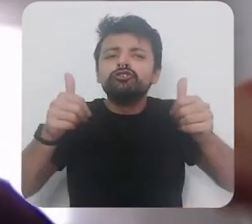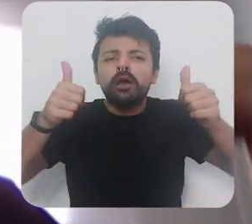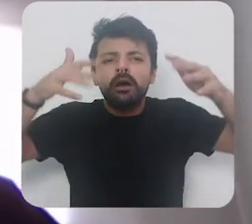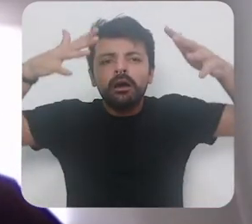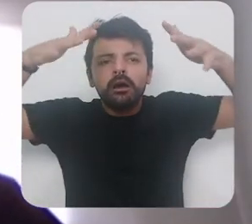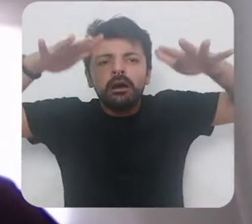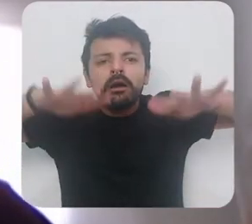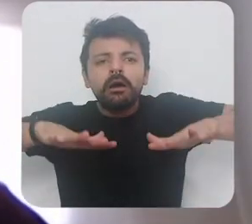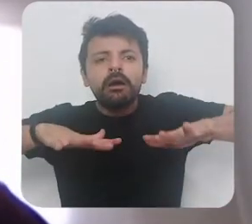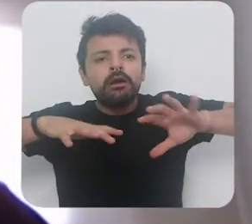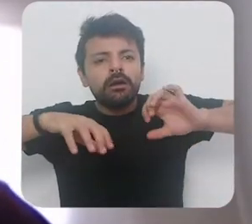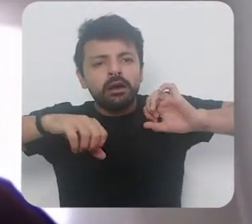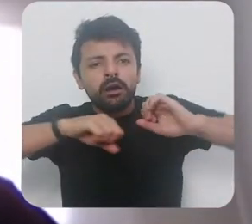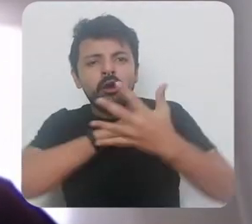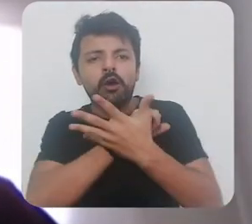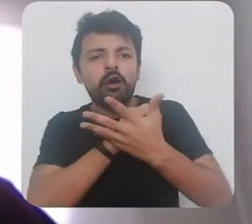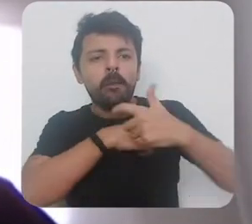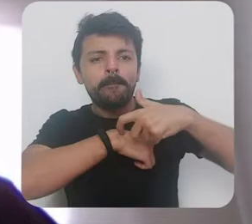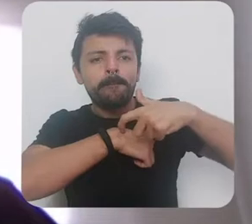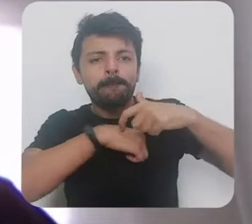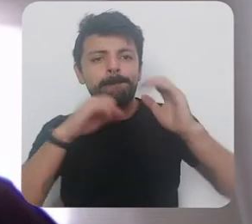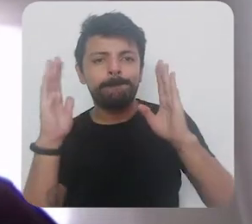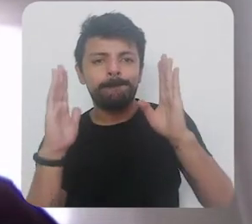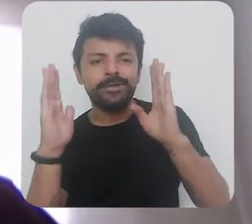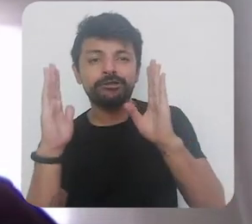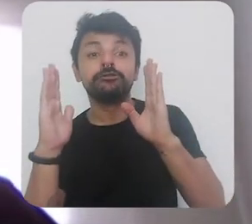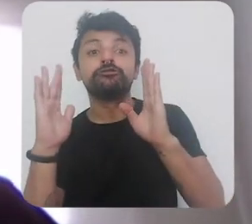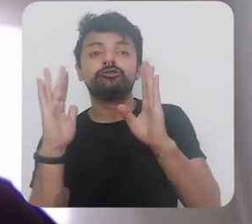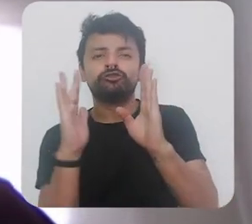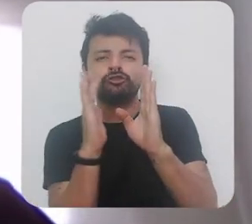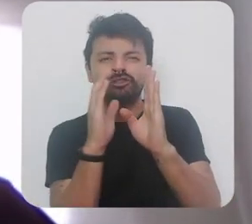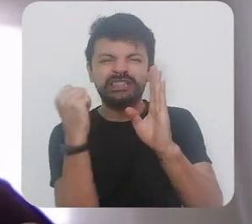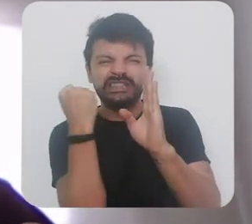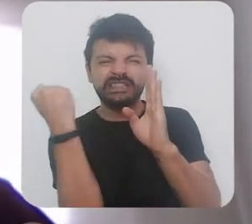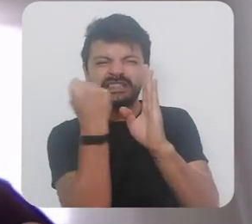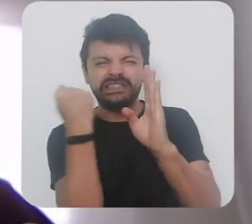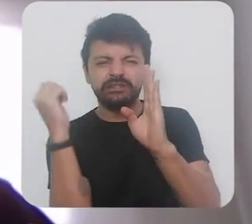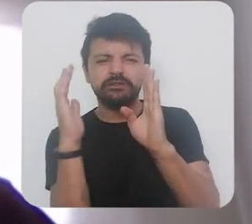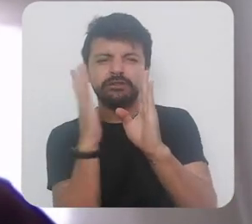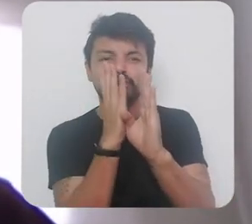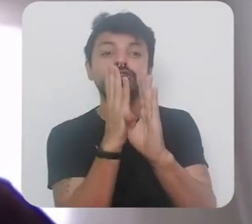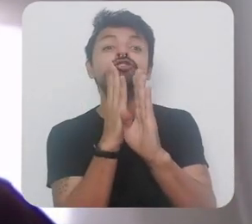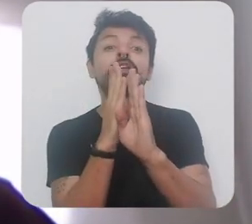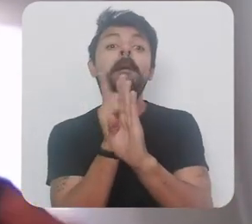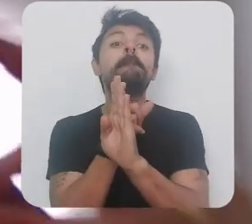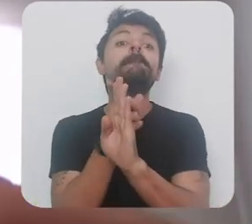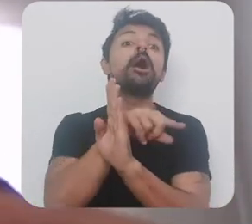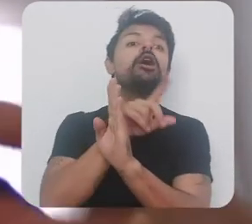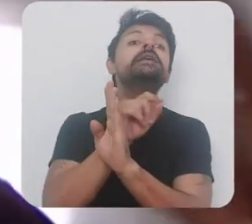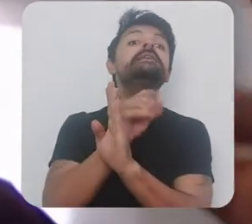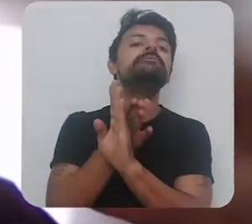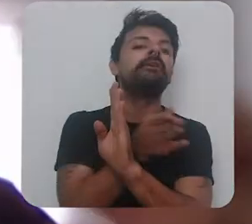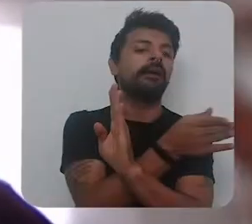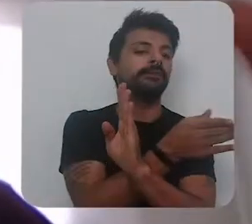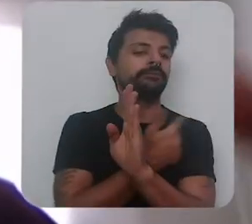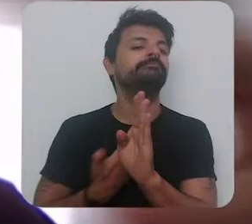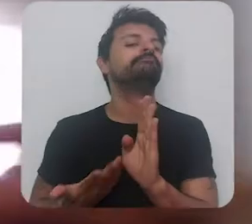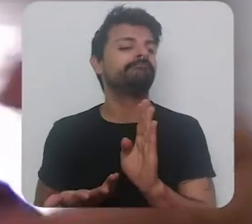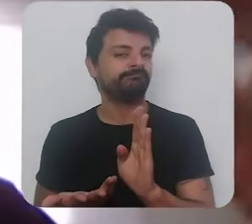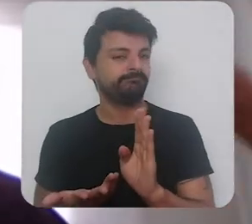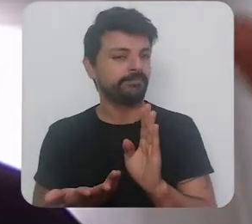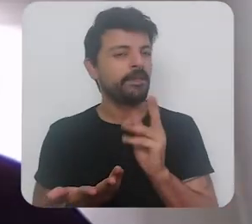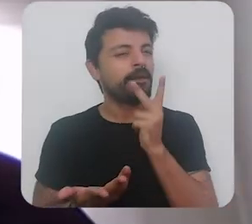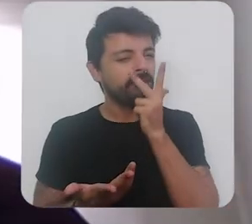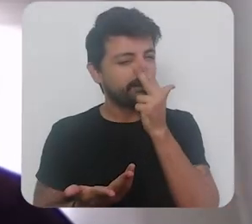pós o enfrentamento pós esse período mais crítico e eu